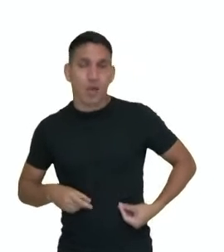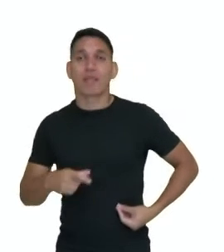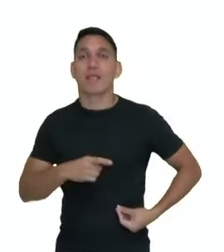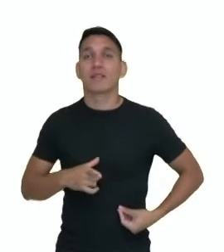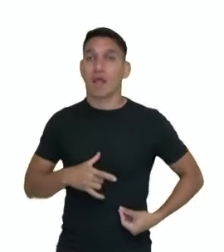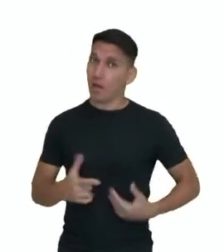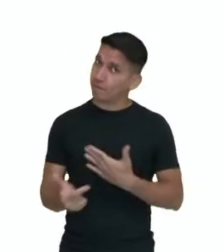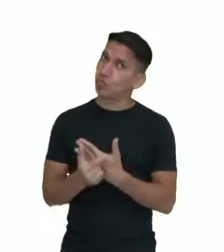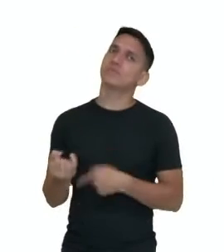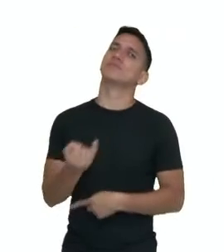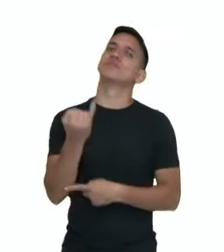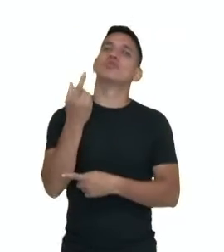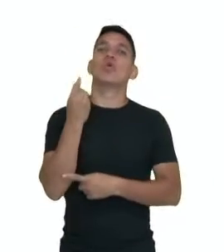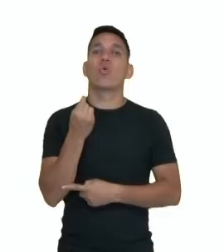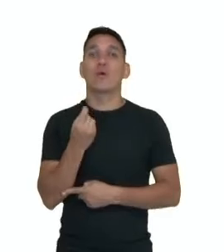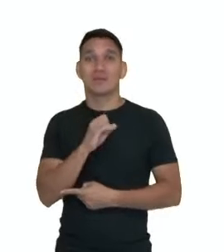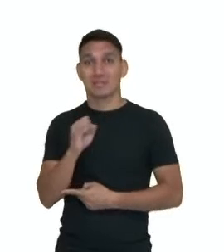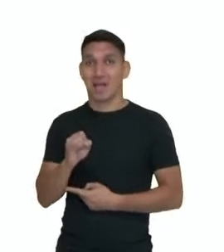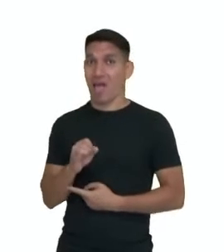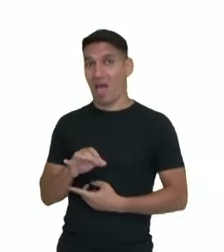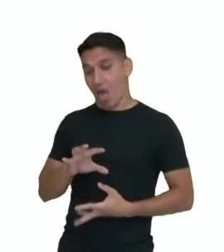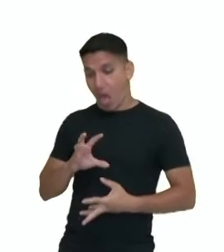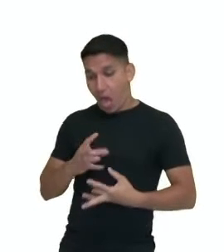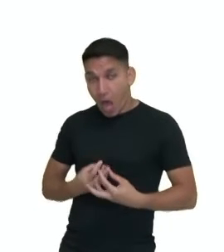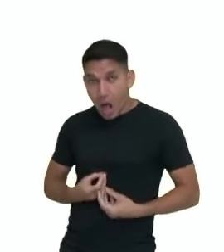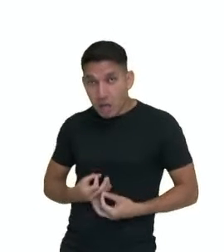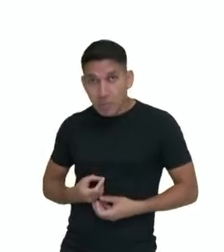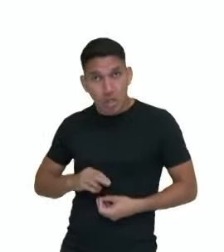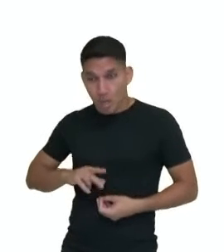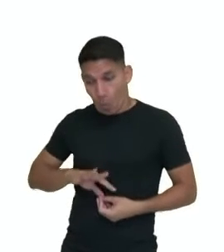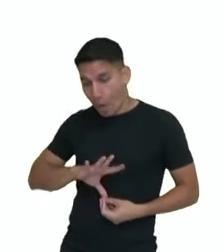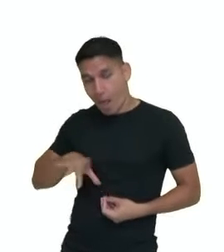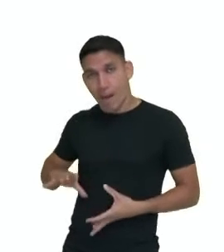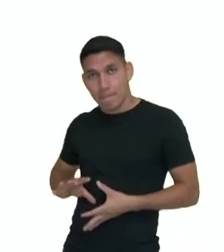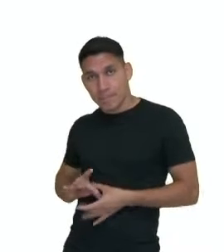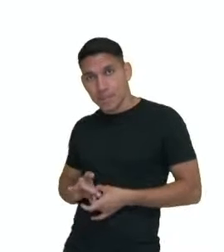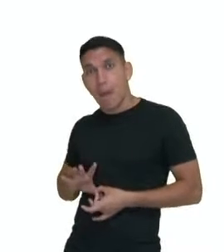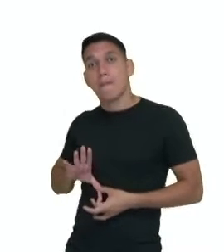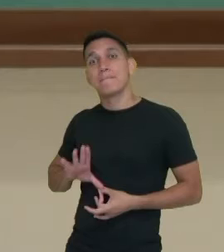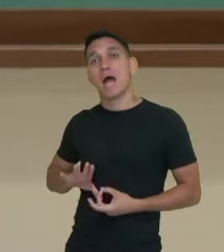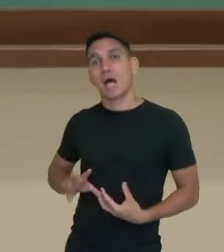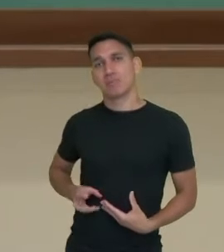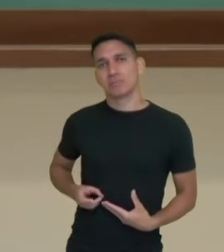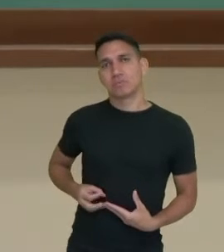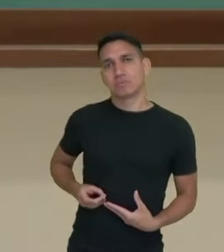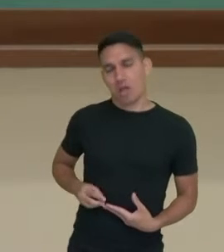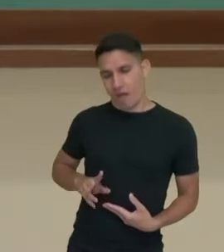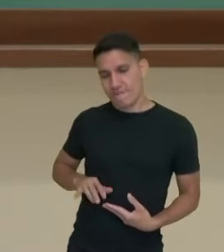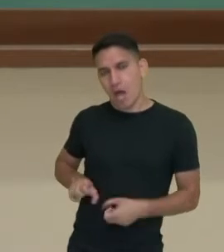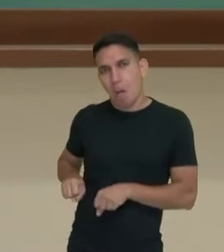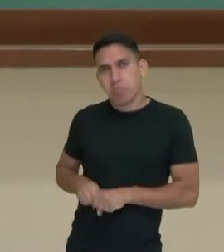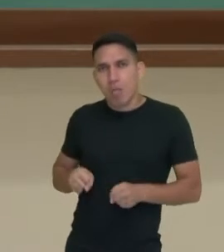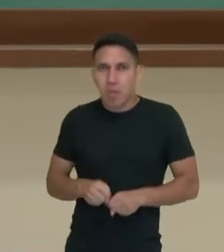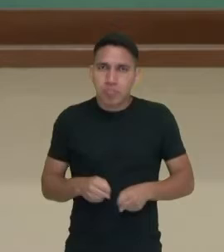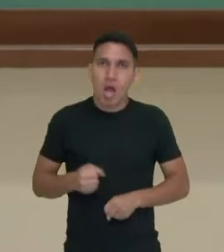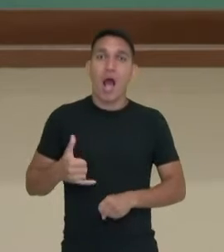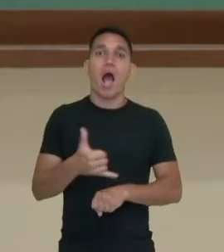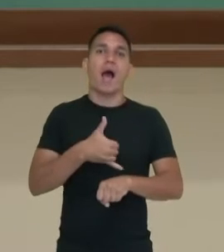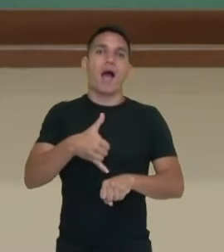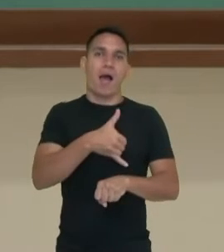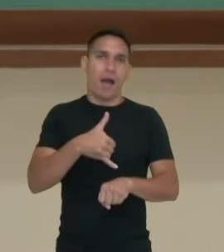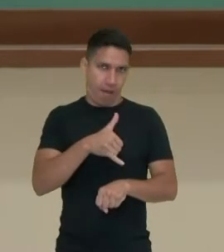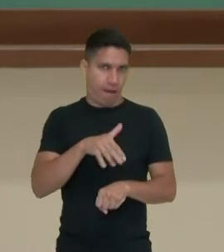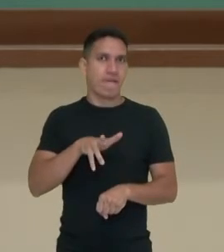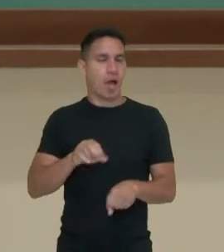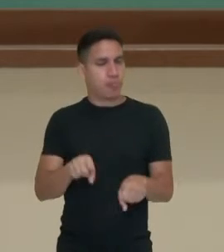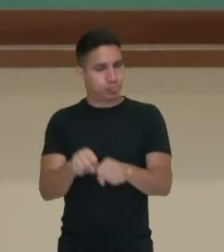importante ali, né? O alimento não passa por eles, mas a bile, por exemplo, é uma substância que vai quebrar os lipídios, né? Vai fazer aquela